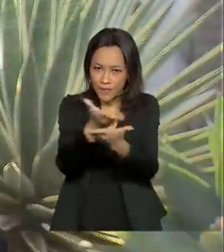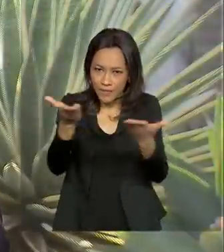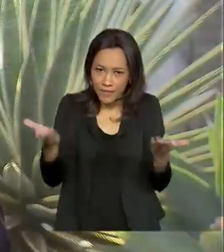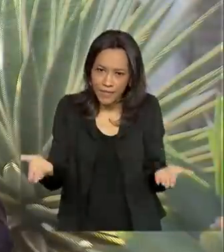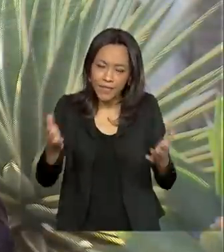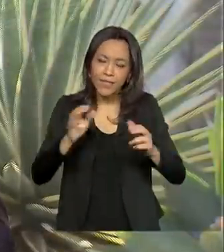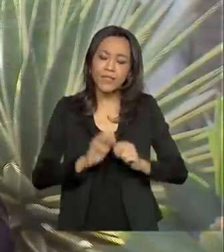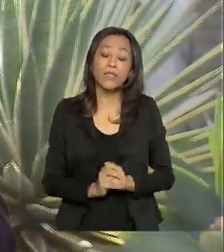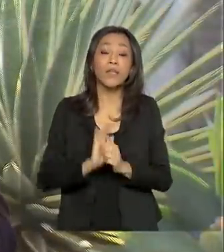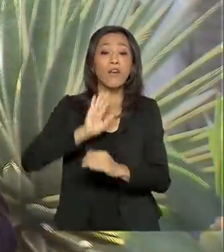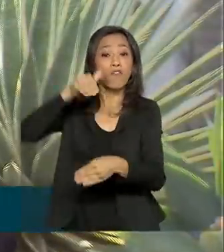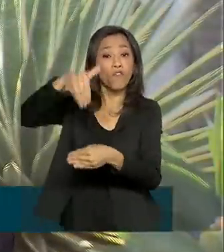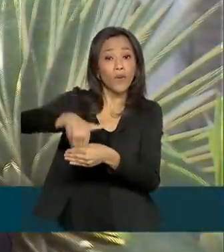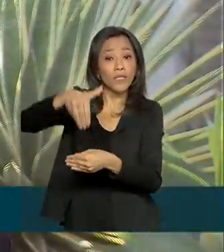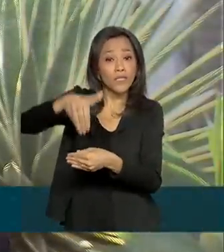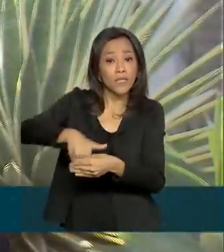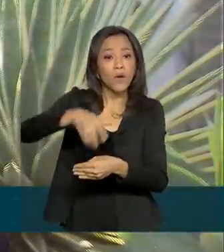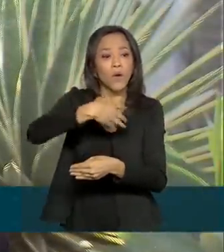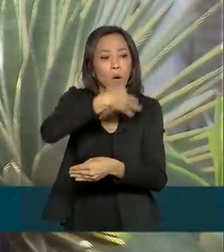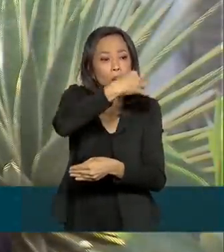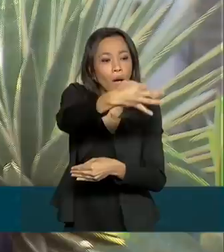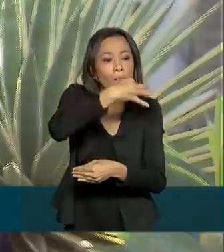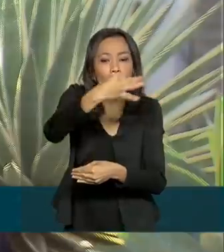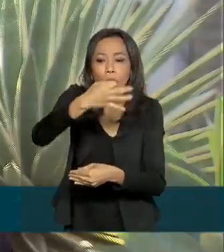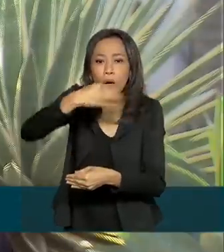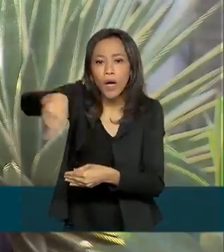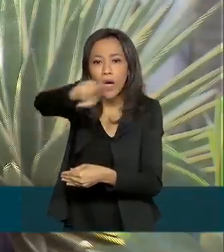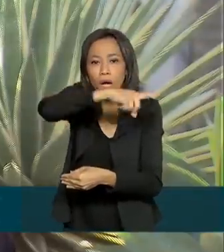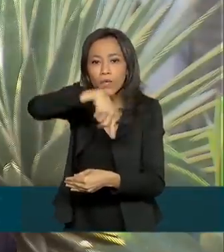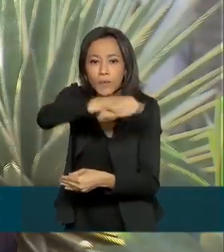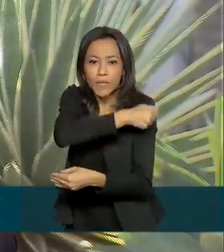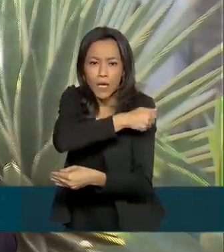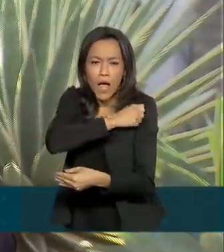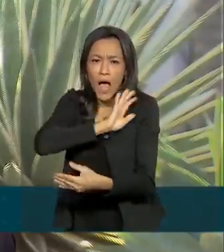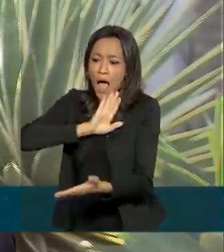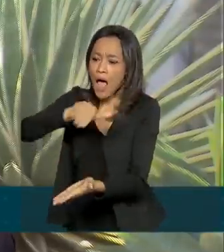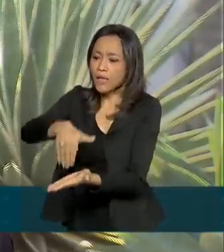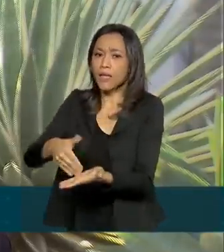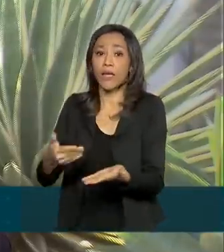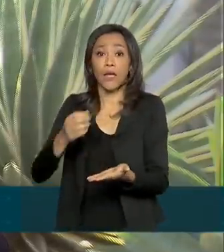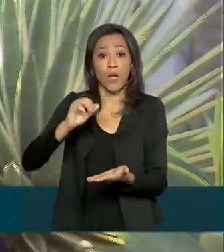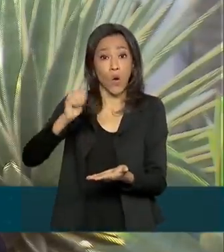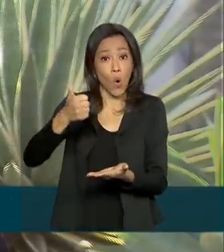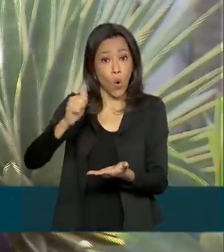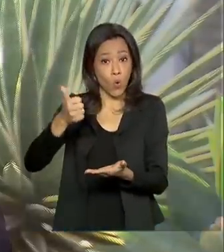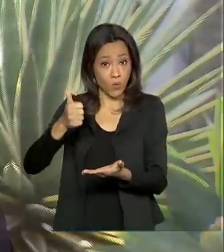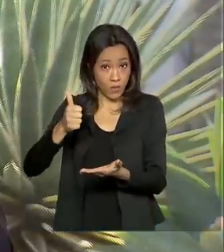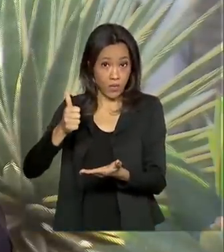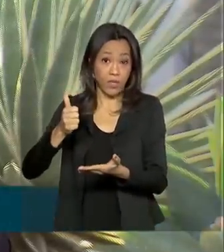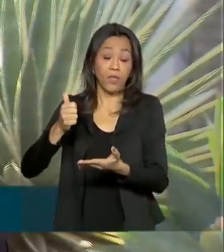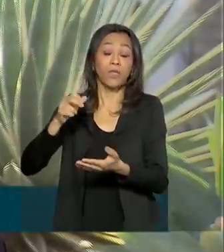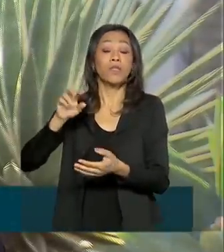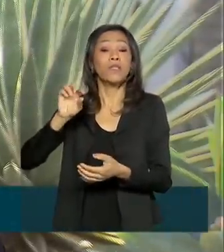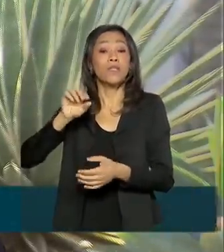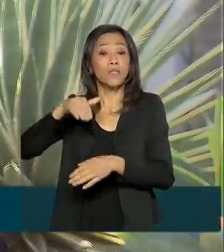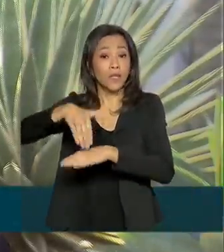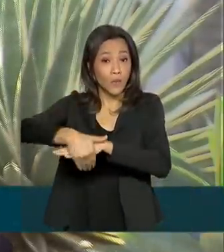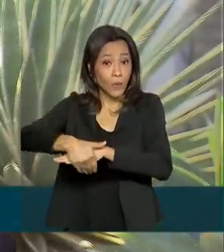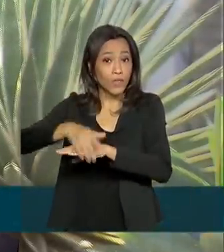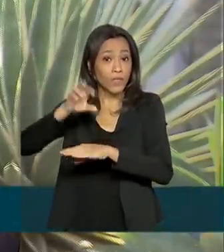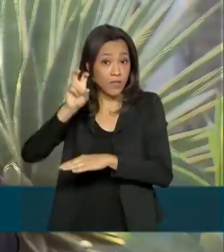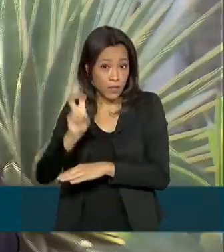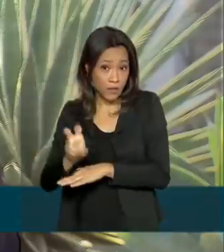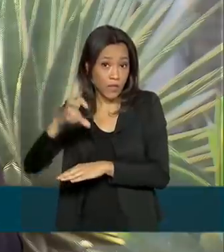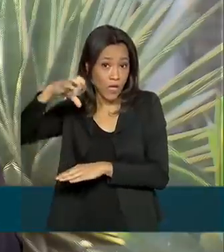Olha, a votação é voluntária e pode ser feita até às 11 horas e 59 minutos desta terça-feira.